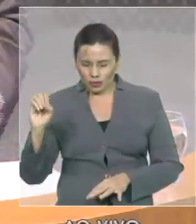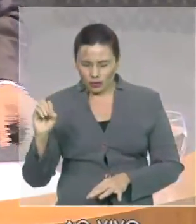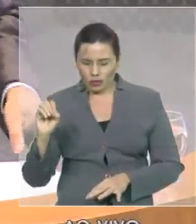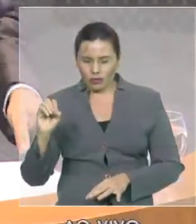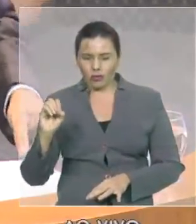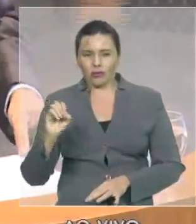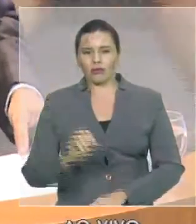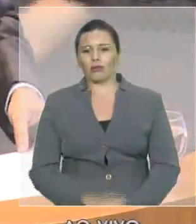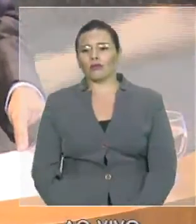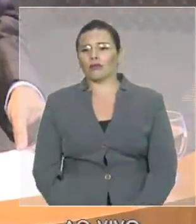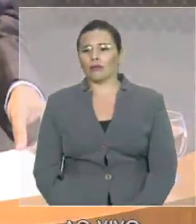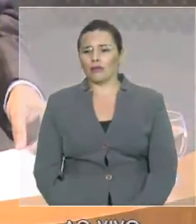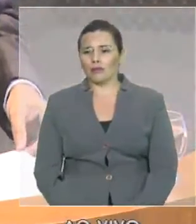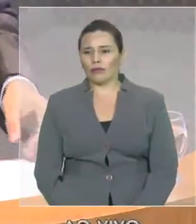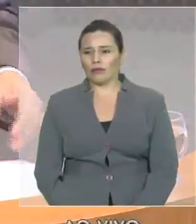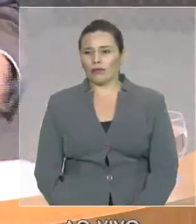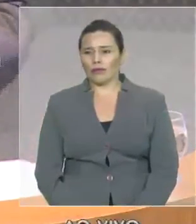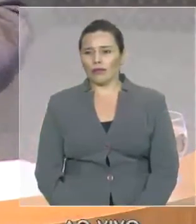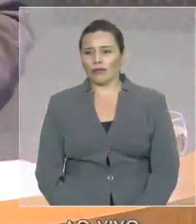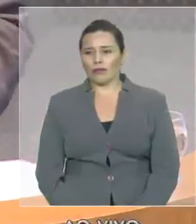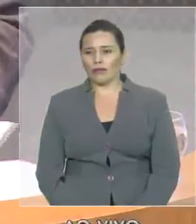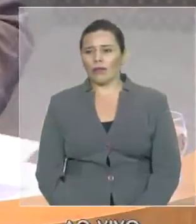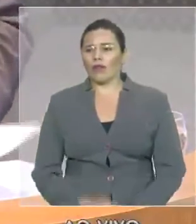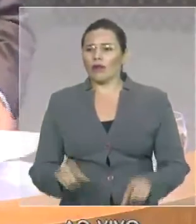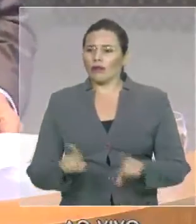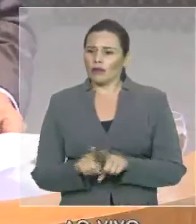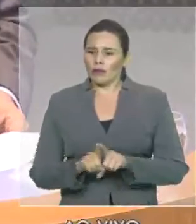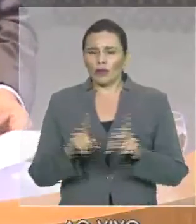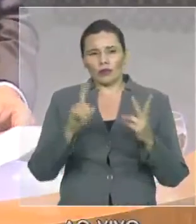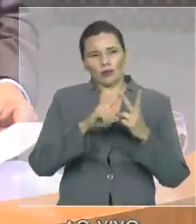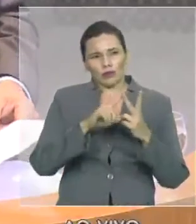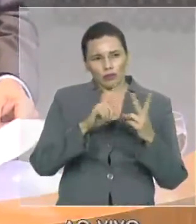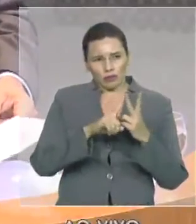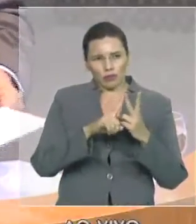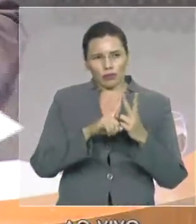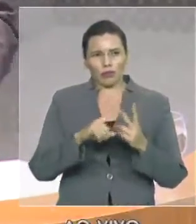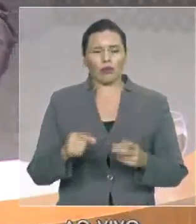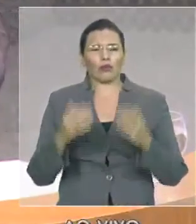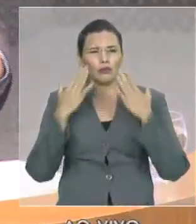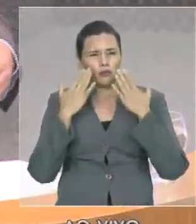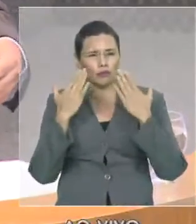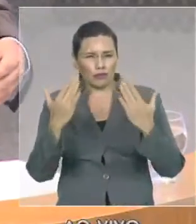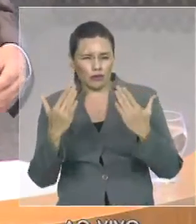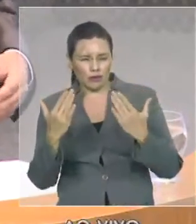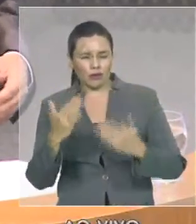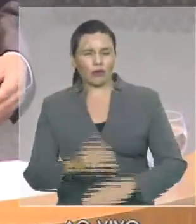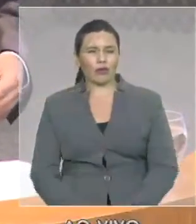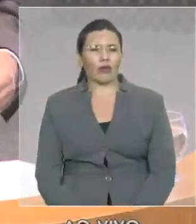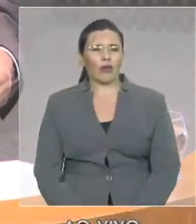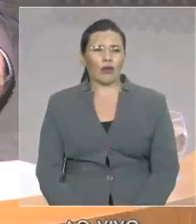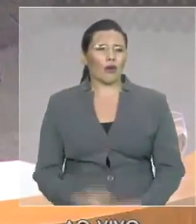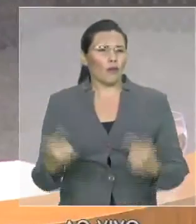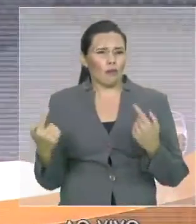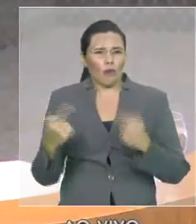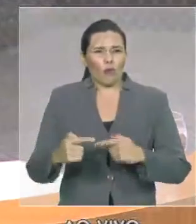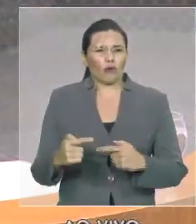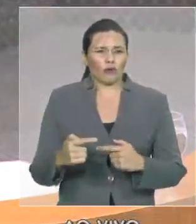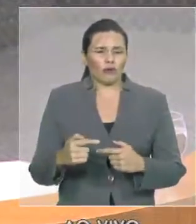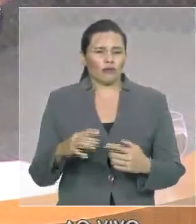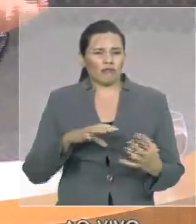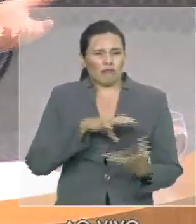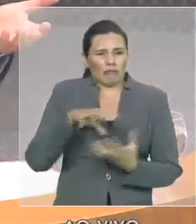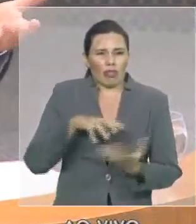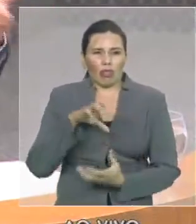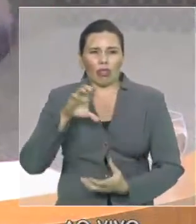segundo tema que eu gostaria de mencionar em conclusão é exatamente o da transparência controle e combate à corrupção nós tivemos aqui um